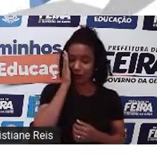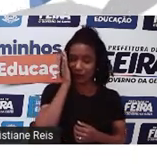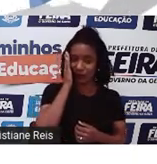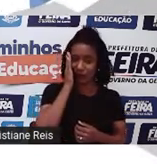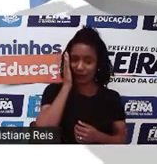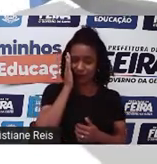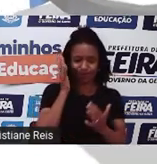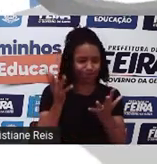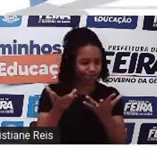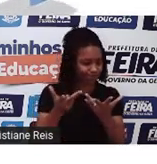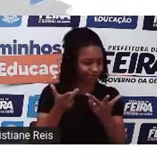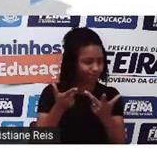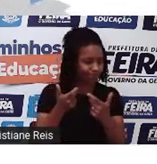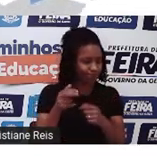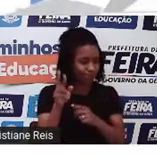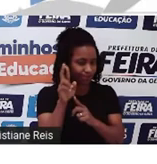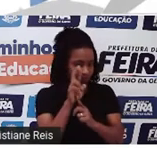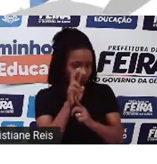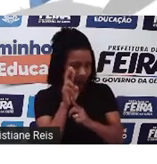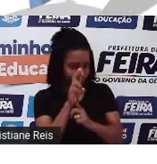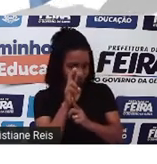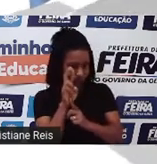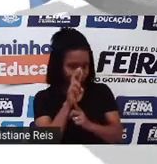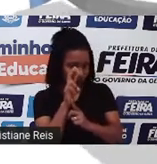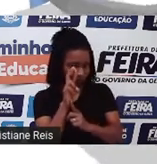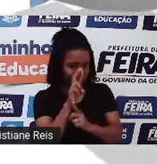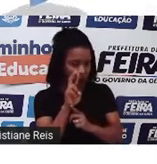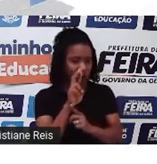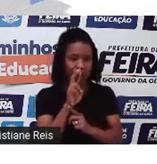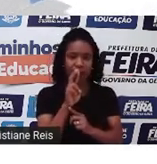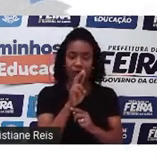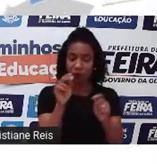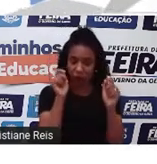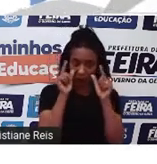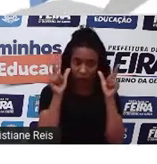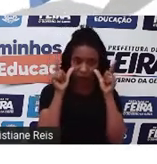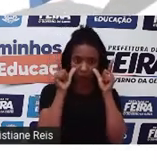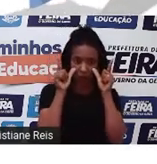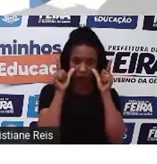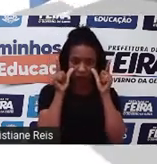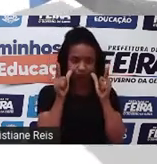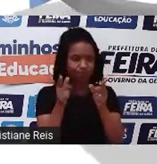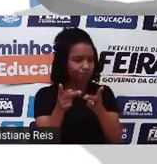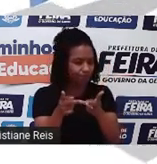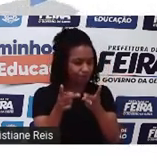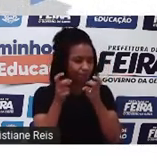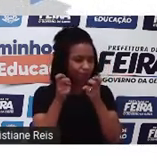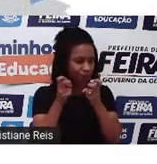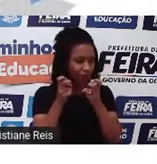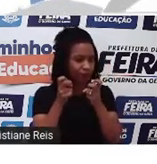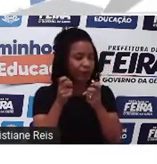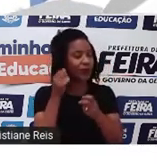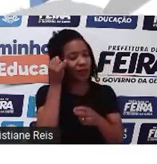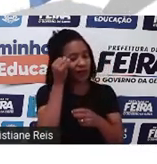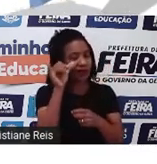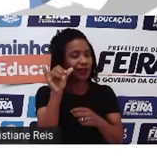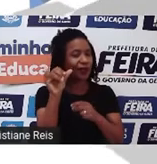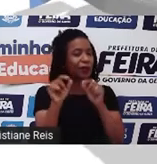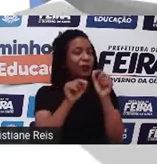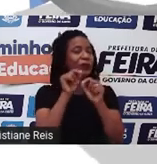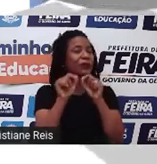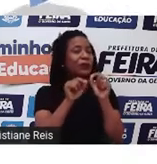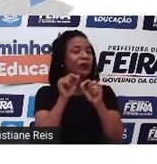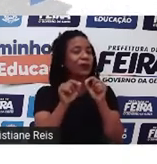detective para evitar o quê? Flowers, flores, passwords, senhas, information, informação,